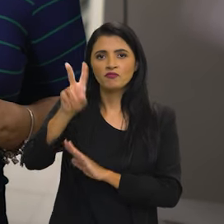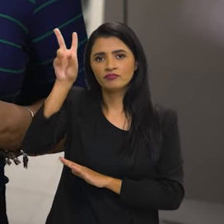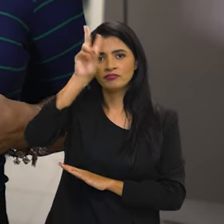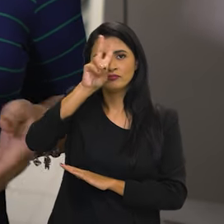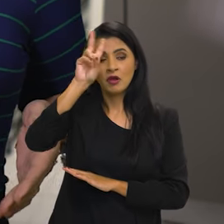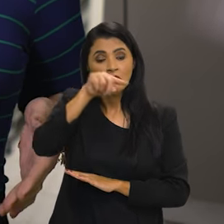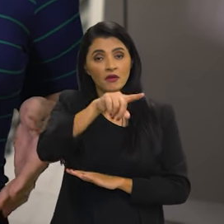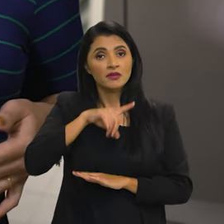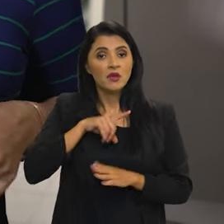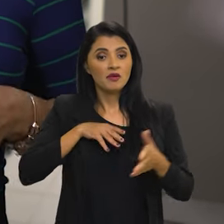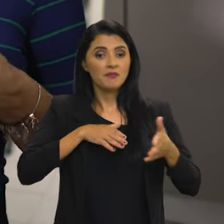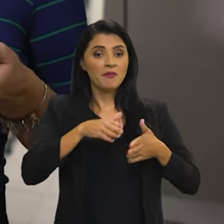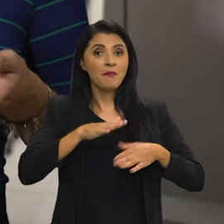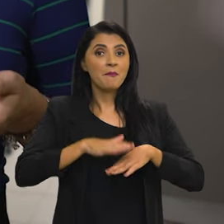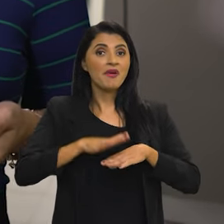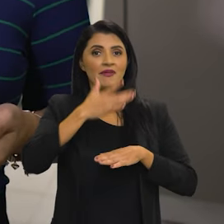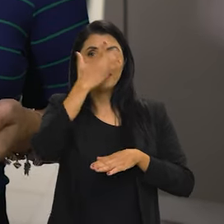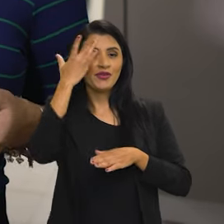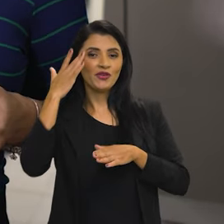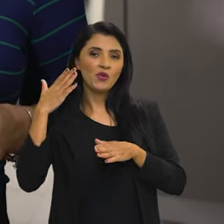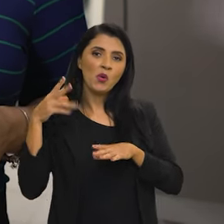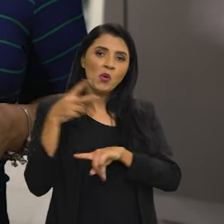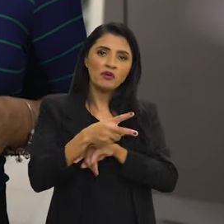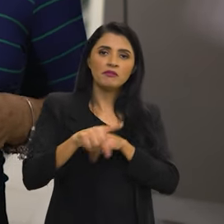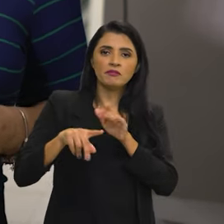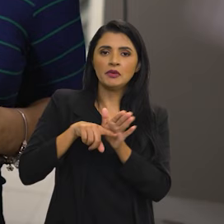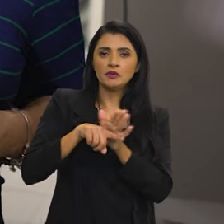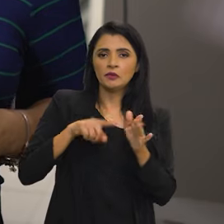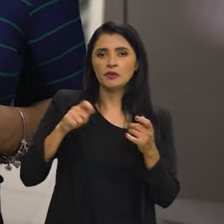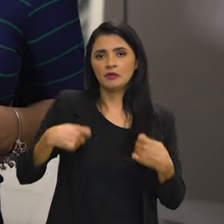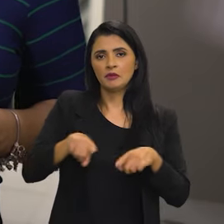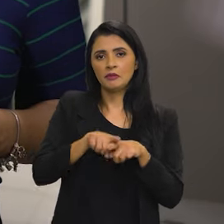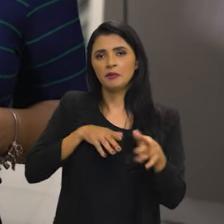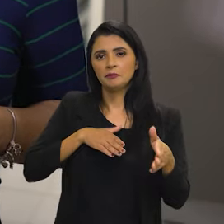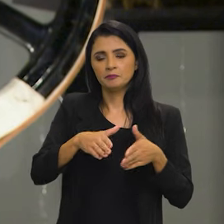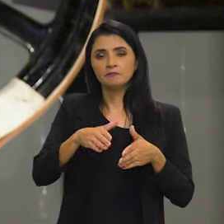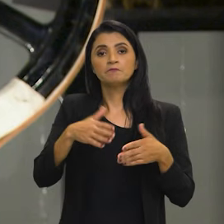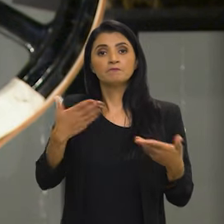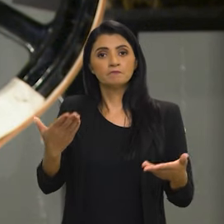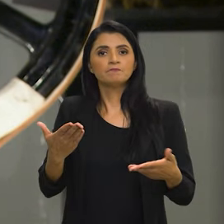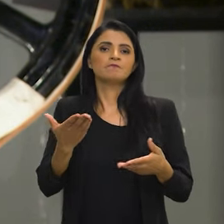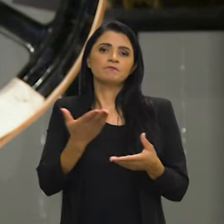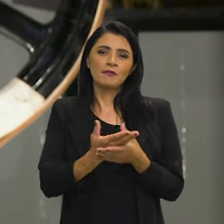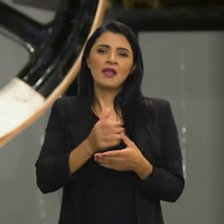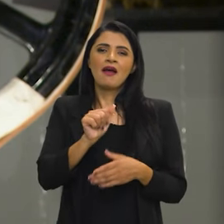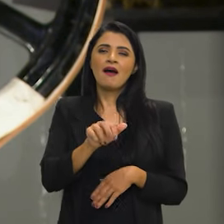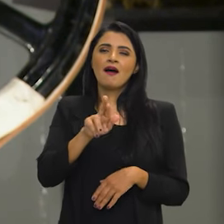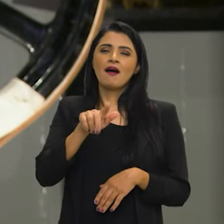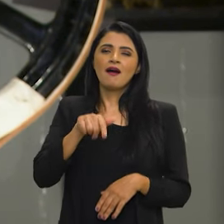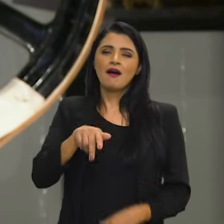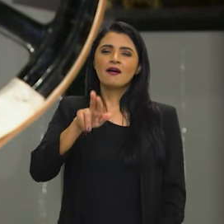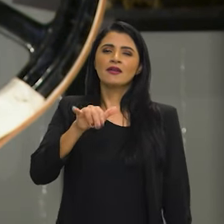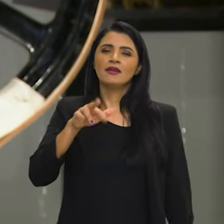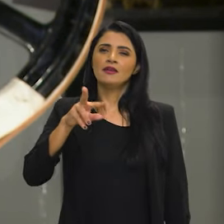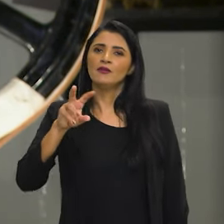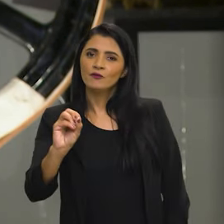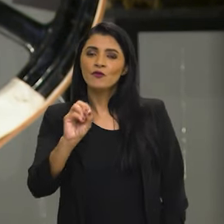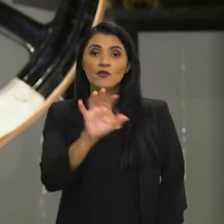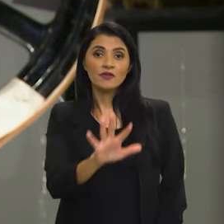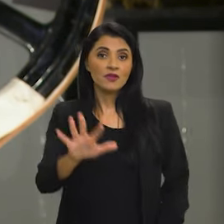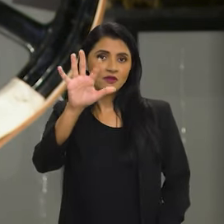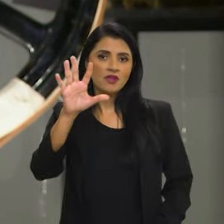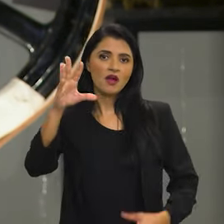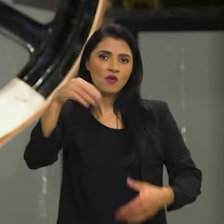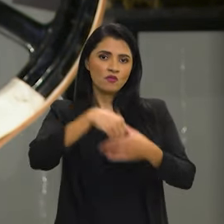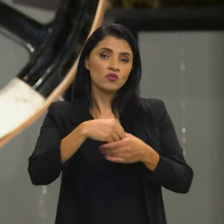históricos, tornando-os mais acessíveis ao público e pesquisadores. O Arquivo Nacional guarda